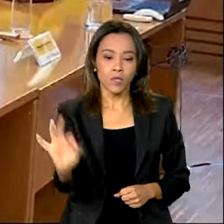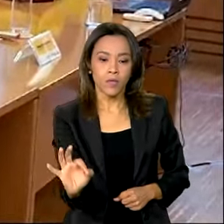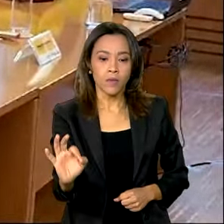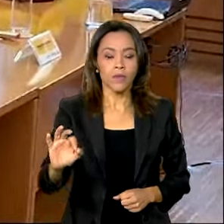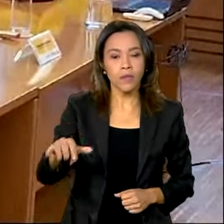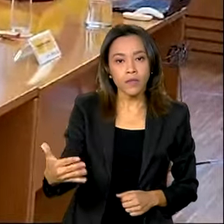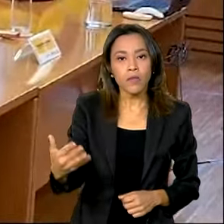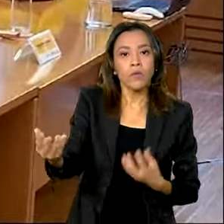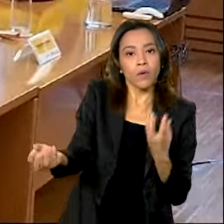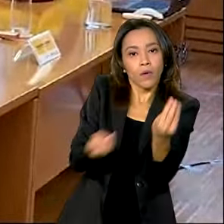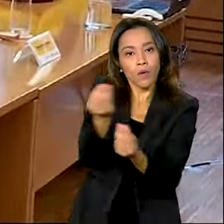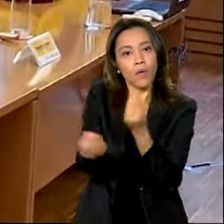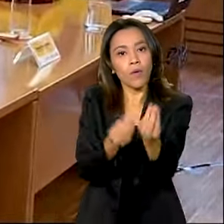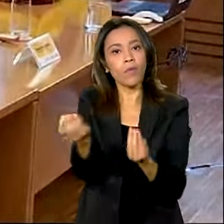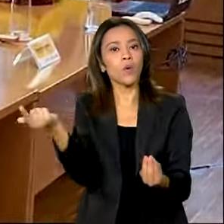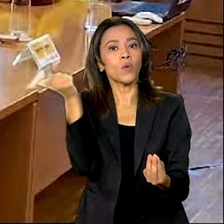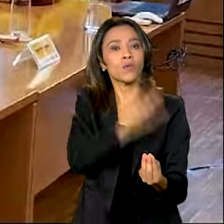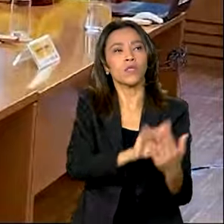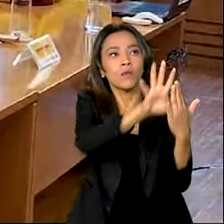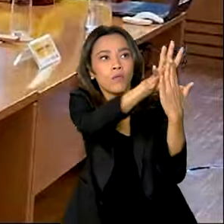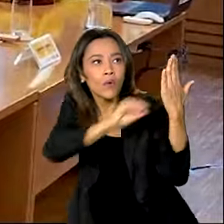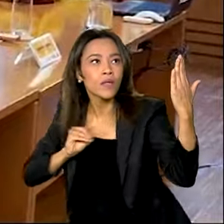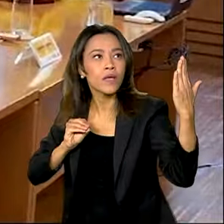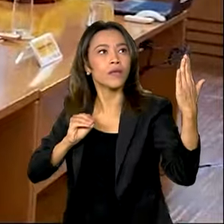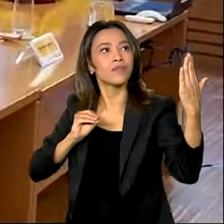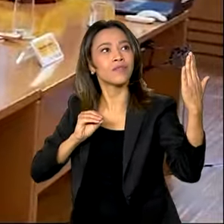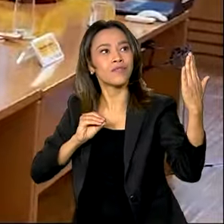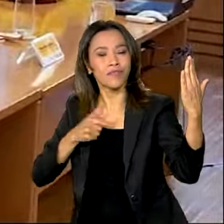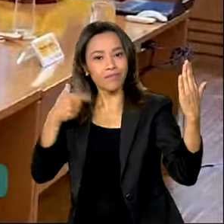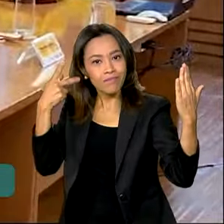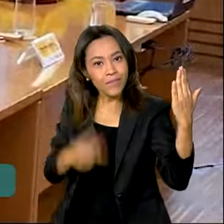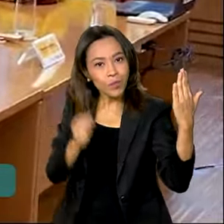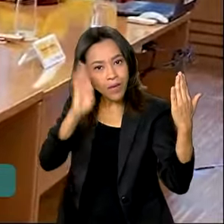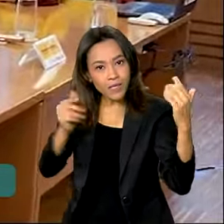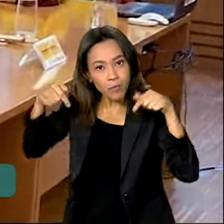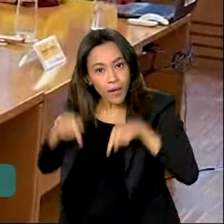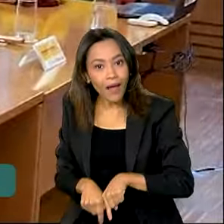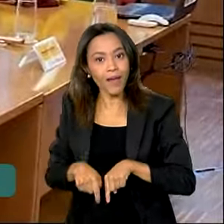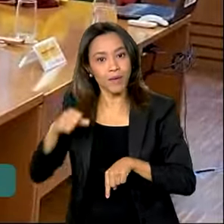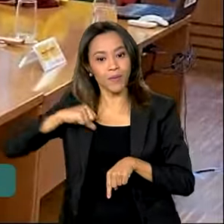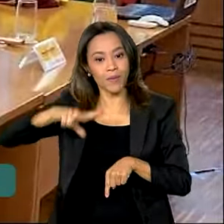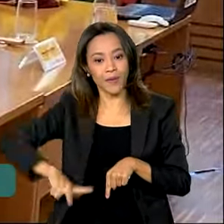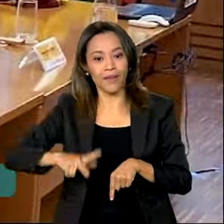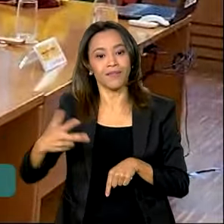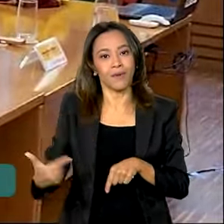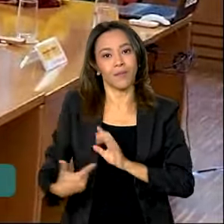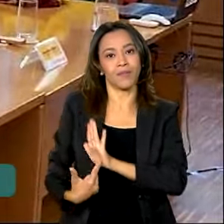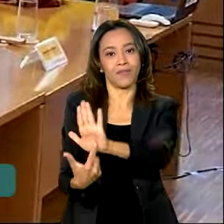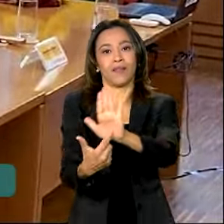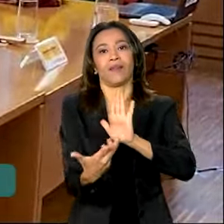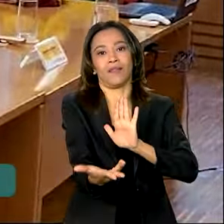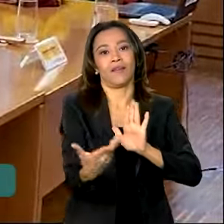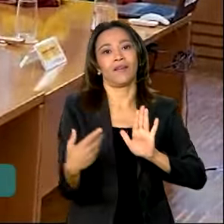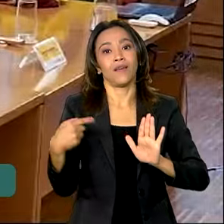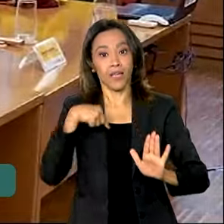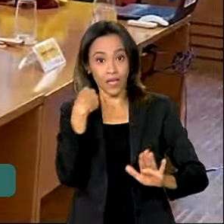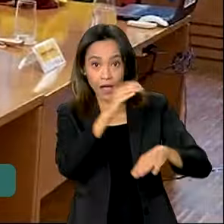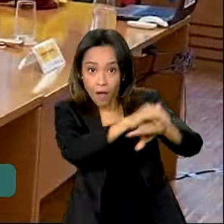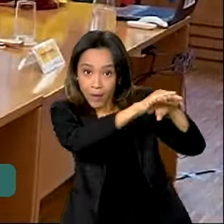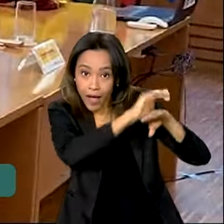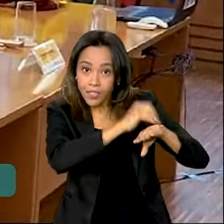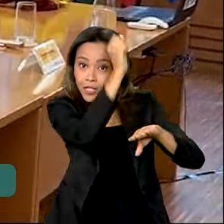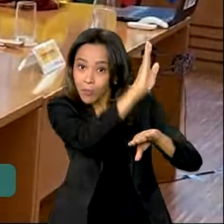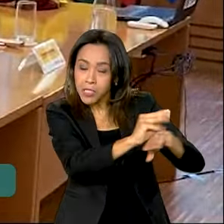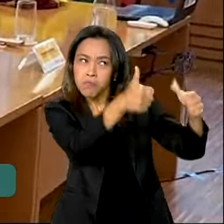como a gente pode trazer práticas do Brasil para cá, o Observatório, como o Observatório também pode tomar com a nossa prática